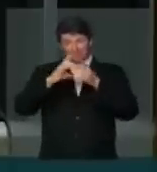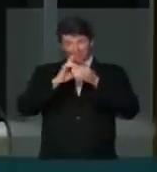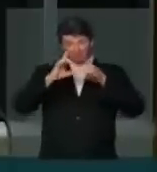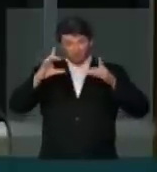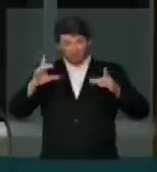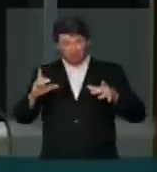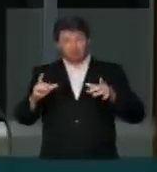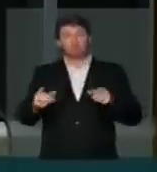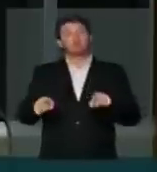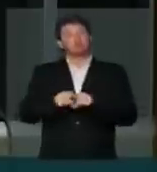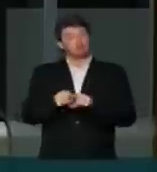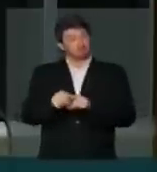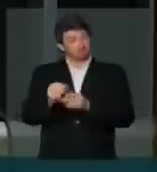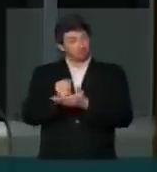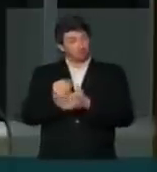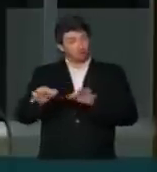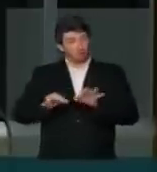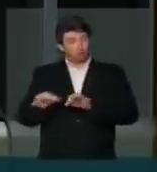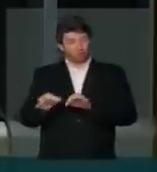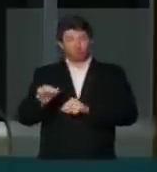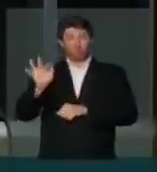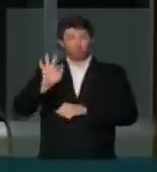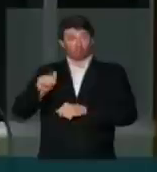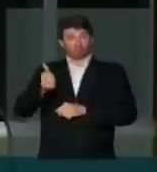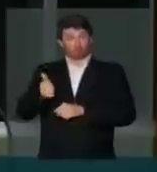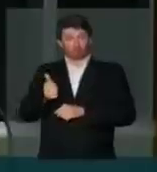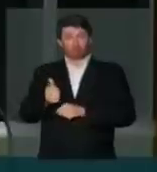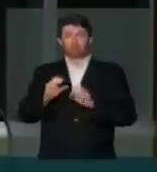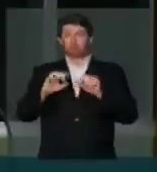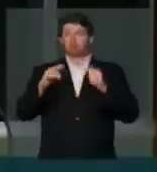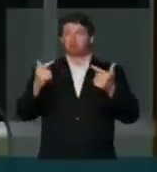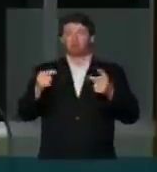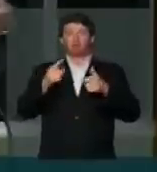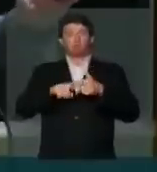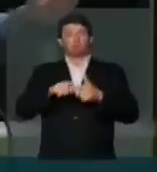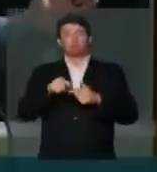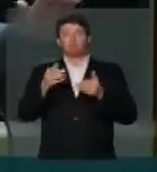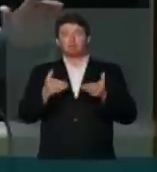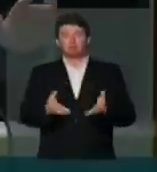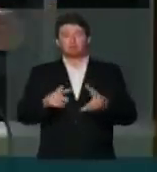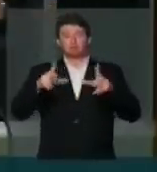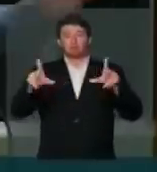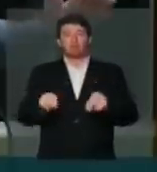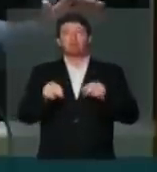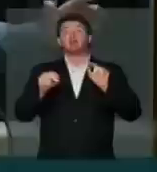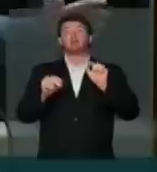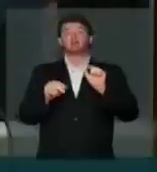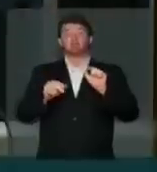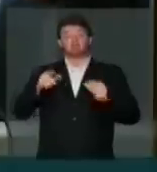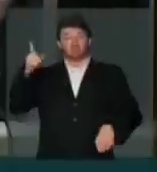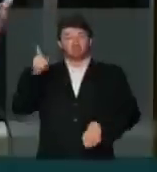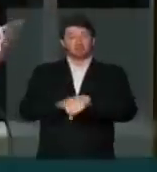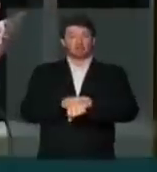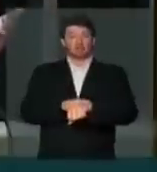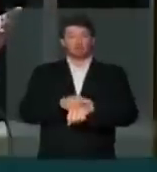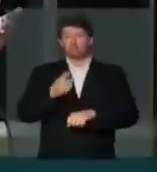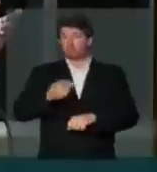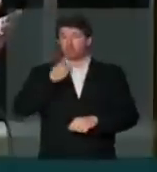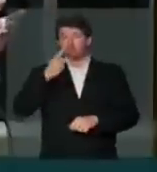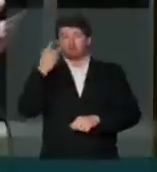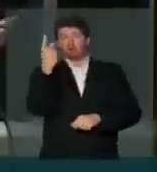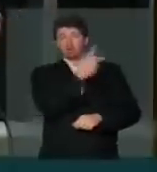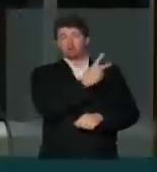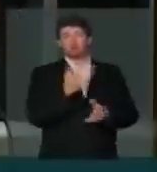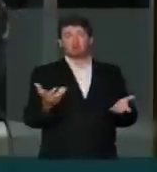inclusive de controle, funcionando, é evidente que uma situação dessa mereceria de imediato um pronunciamento